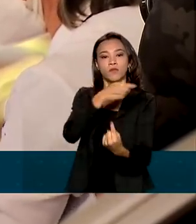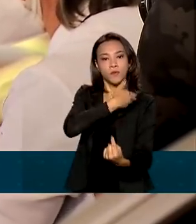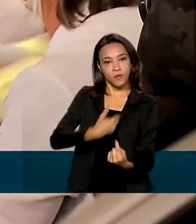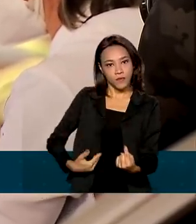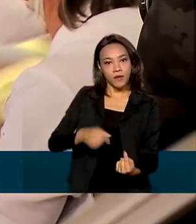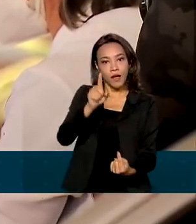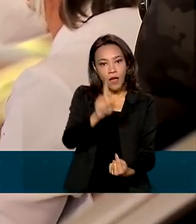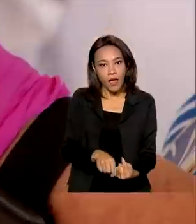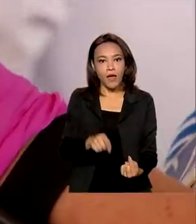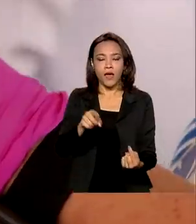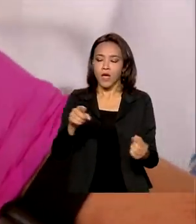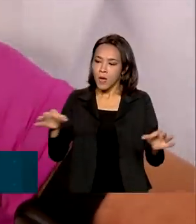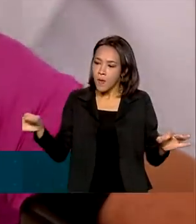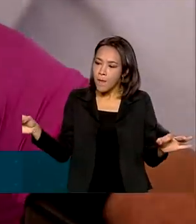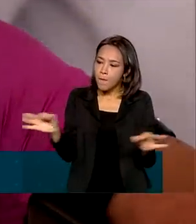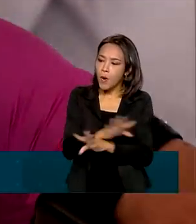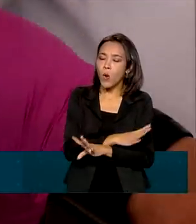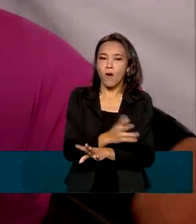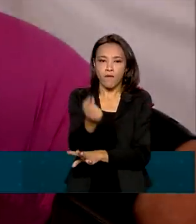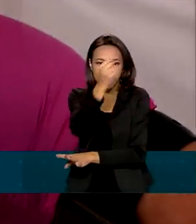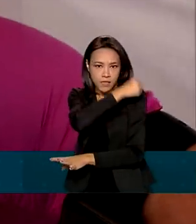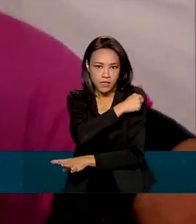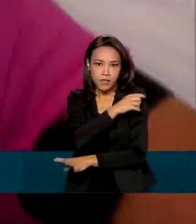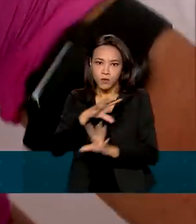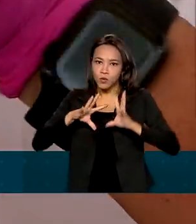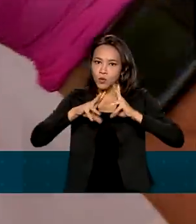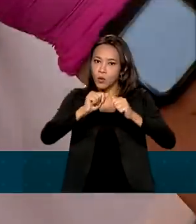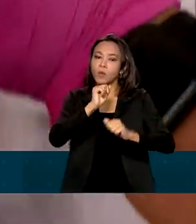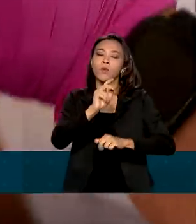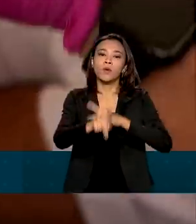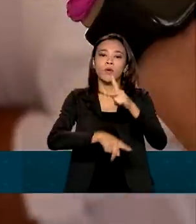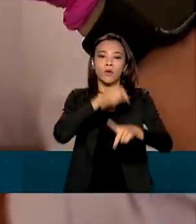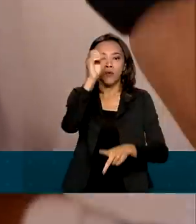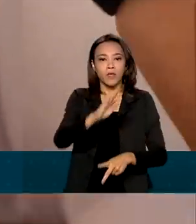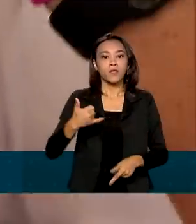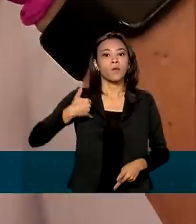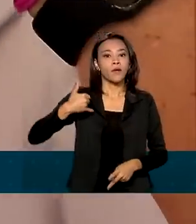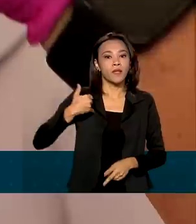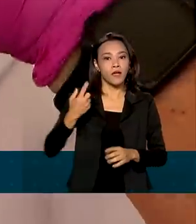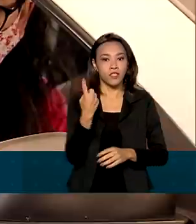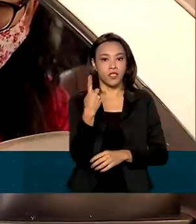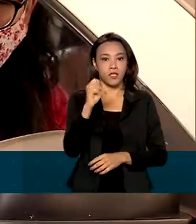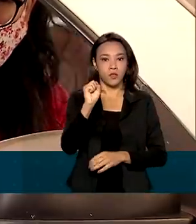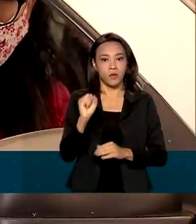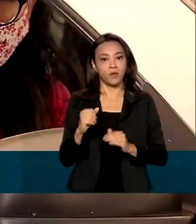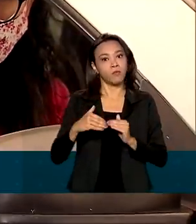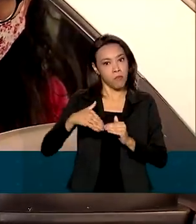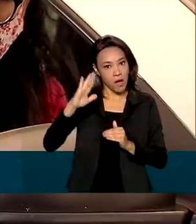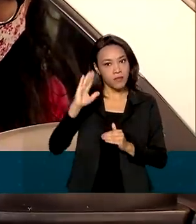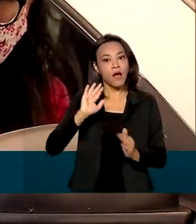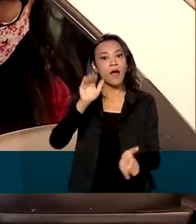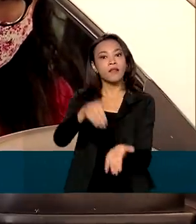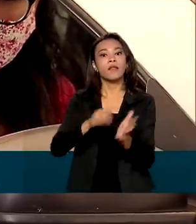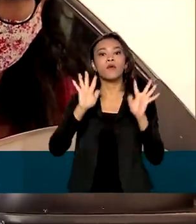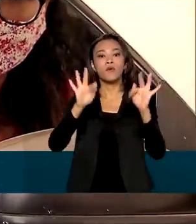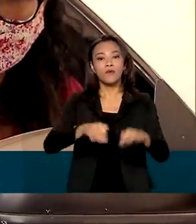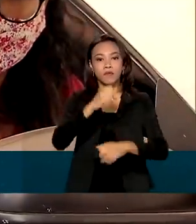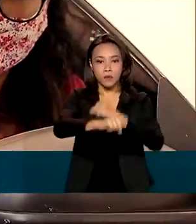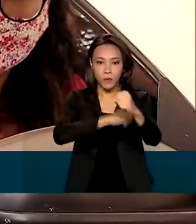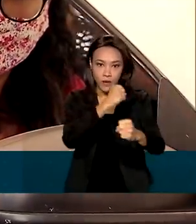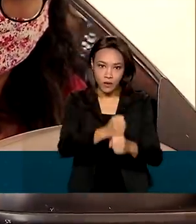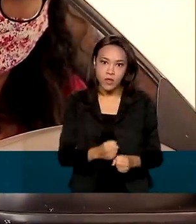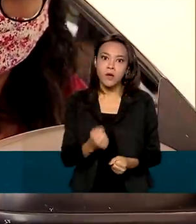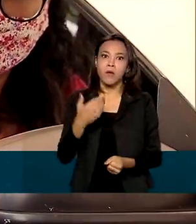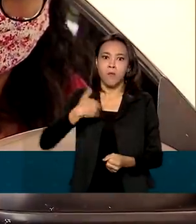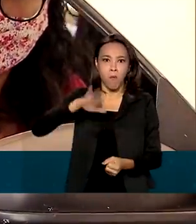imunização completa de todos os brasileiros com mais de 18 anos até o fim do ano. Mas com o grande volume de